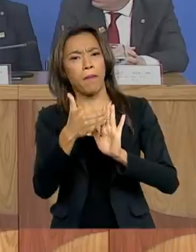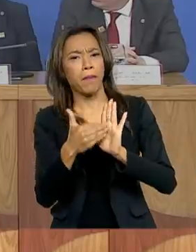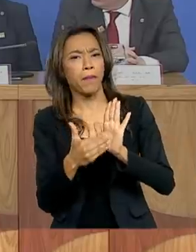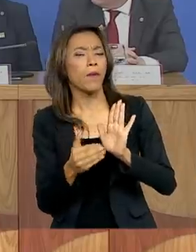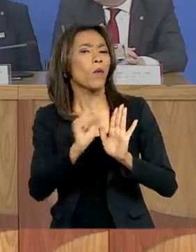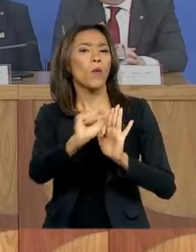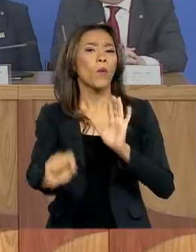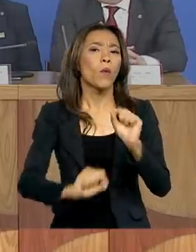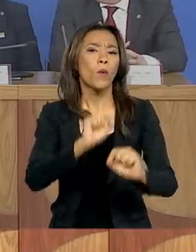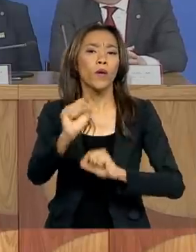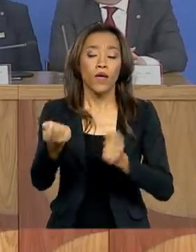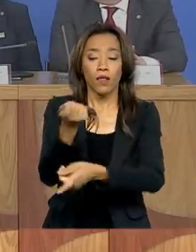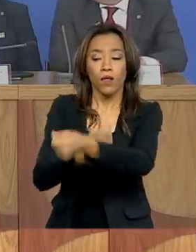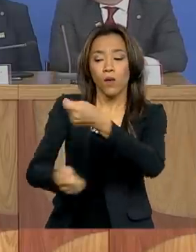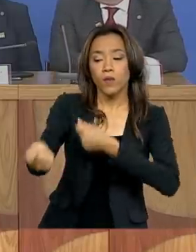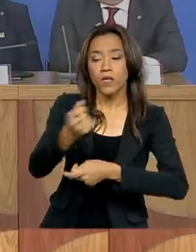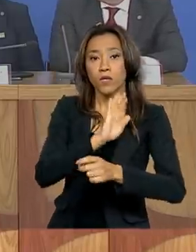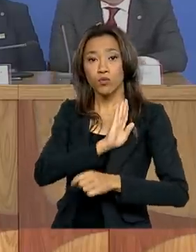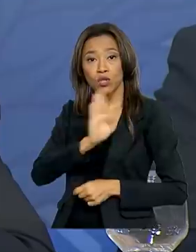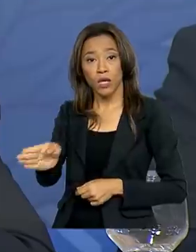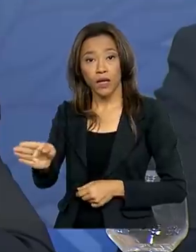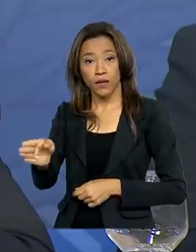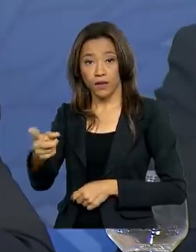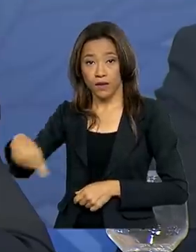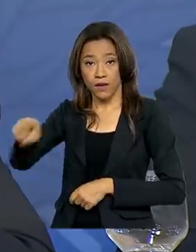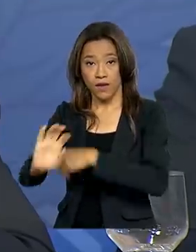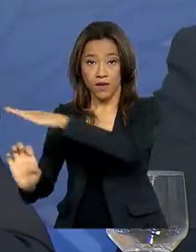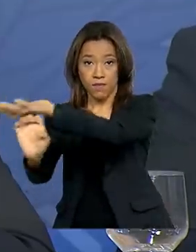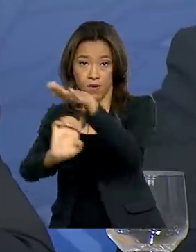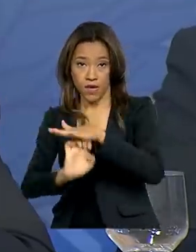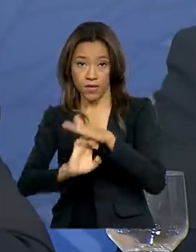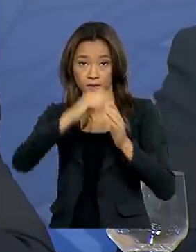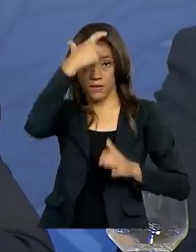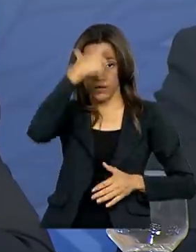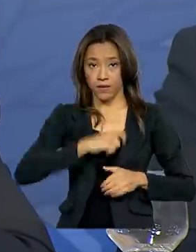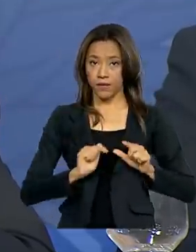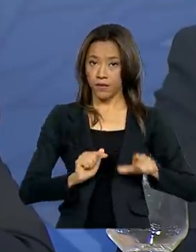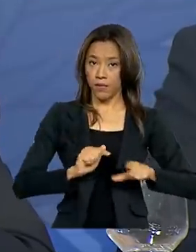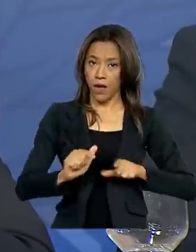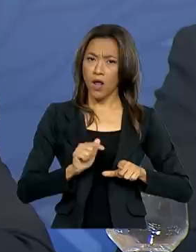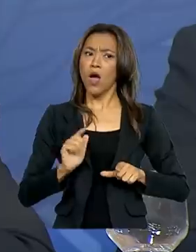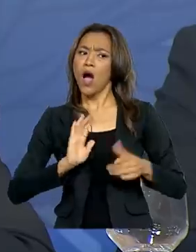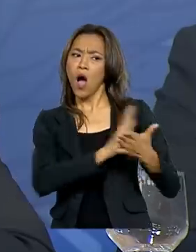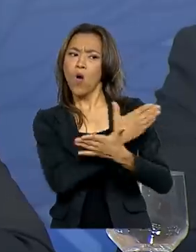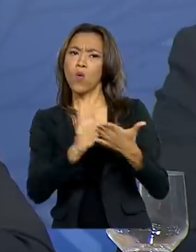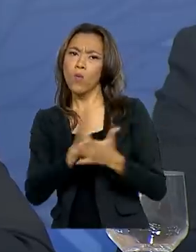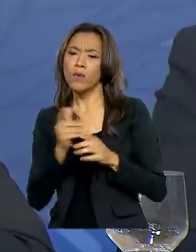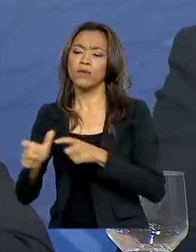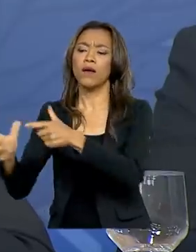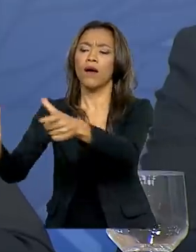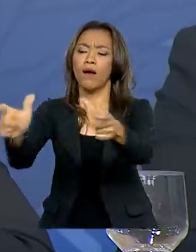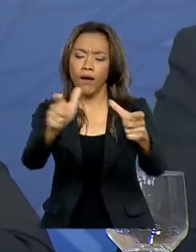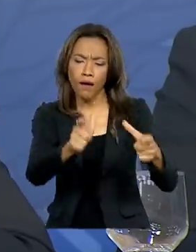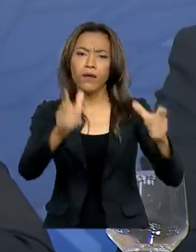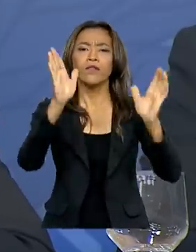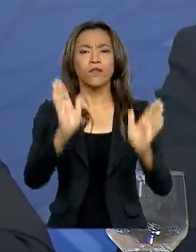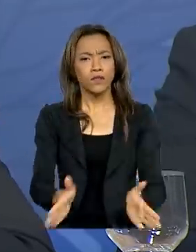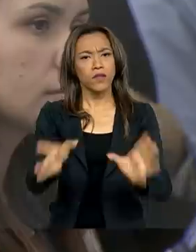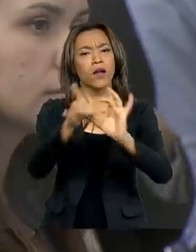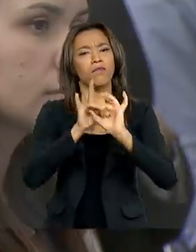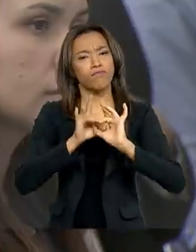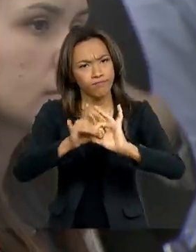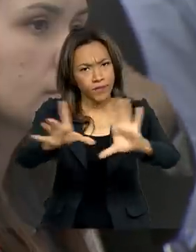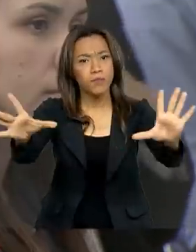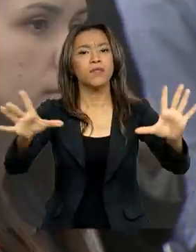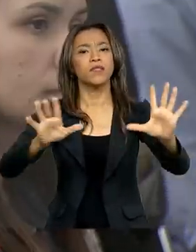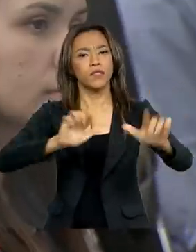negociação direta entre empresa e funcionário. Hoje, alguns setores já são autorizados a exercer atividades nesses dias,